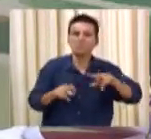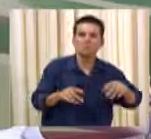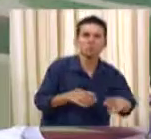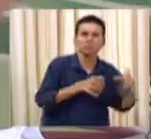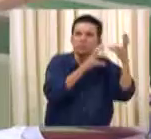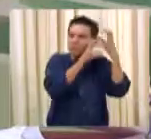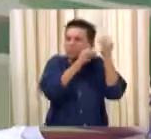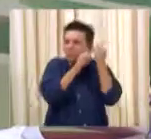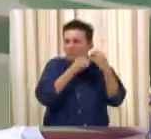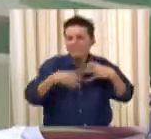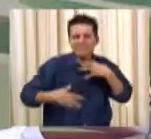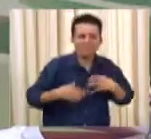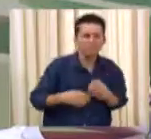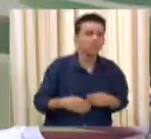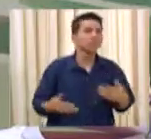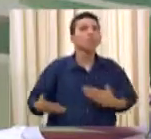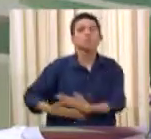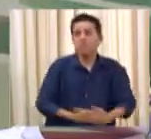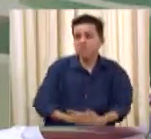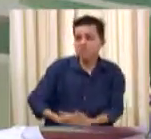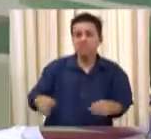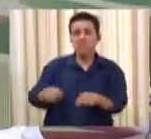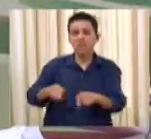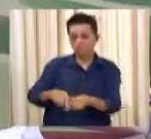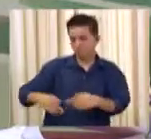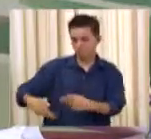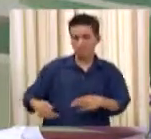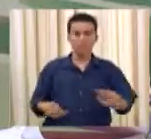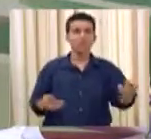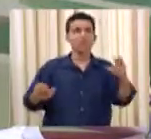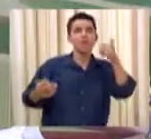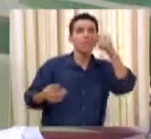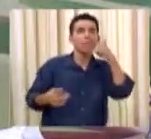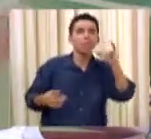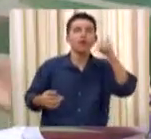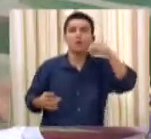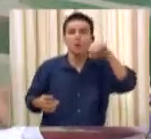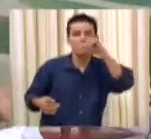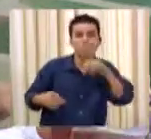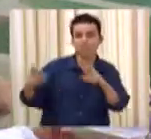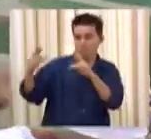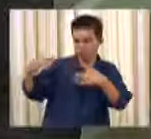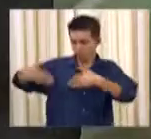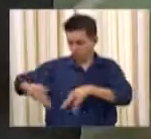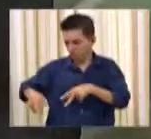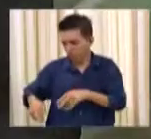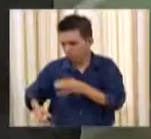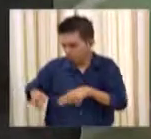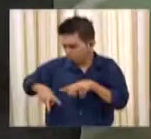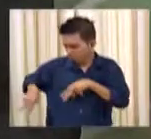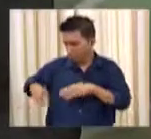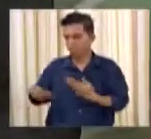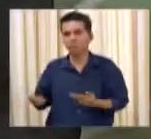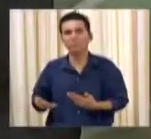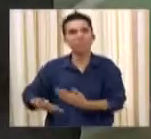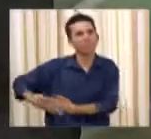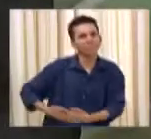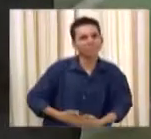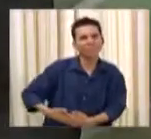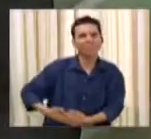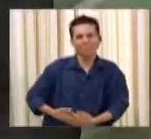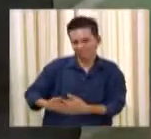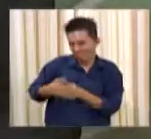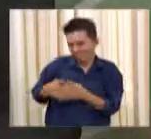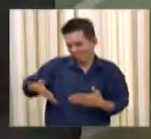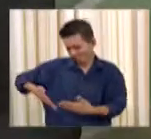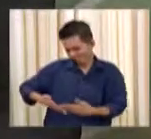bebê, os pais podem perceber alguma coisa, doutor Tiago? Pode ser o bebezinho um pouco responsivo, aquele bebezinho